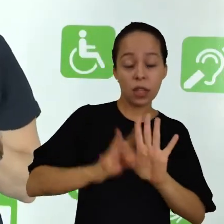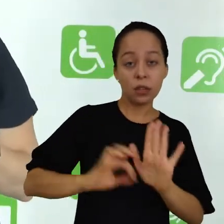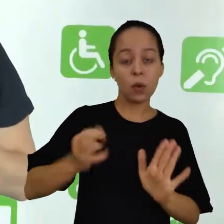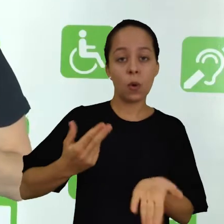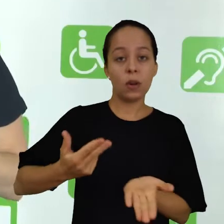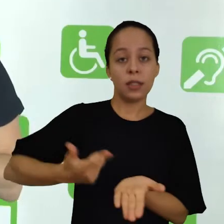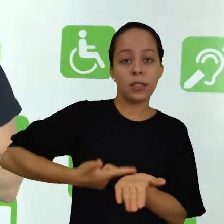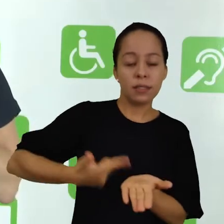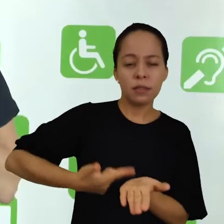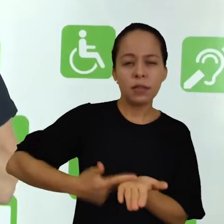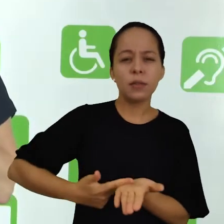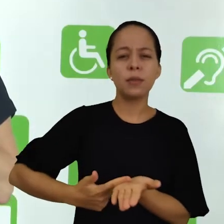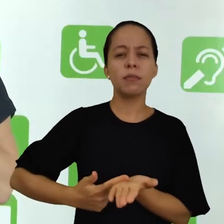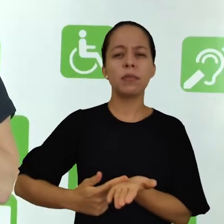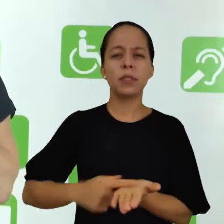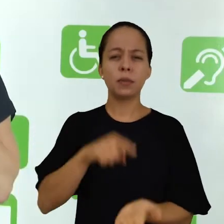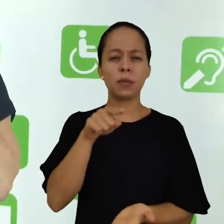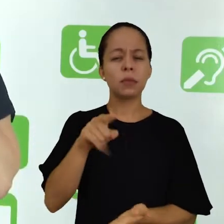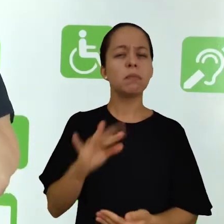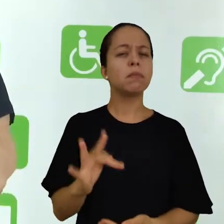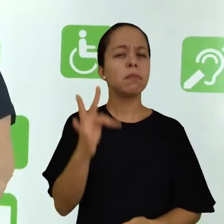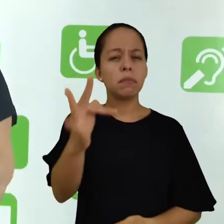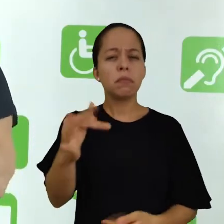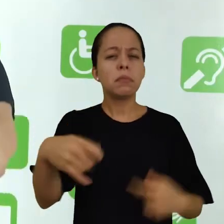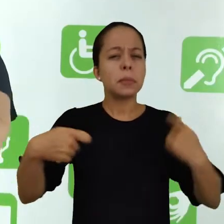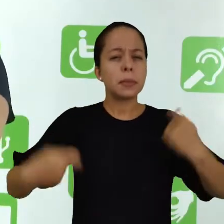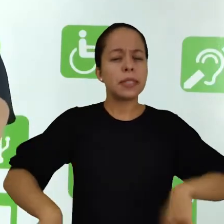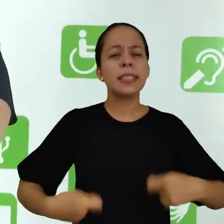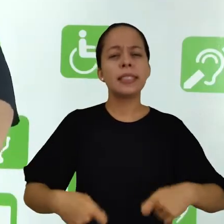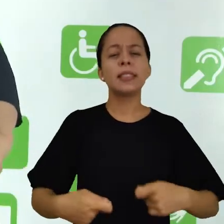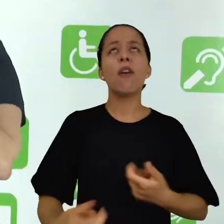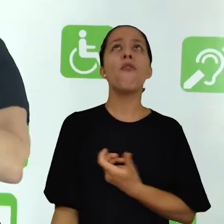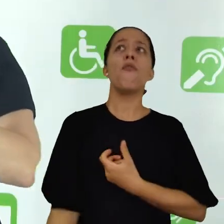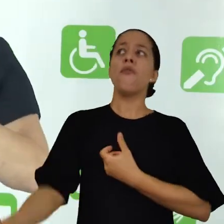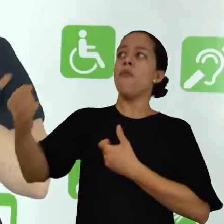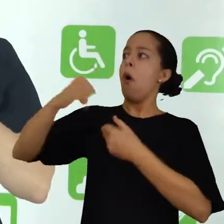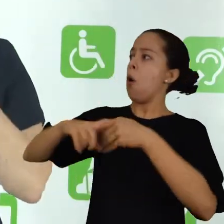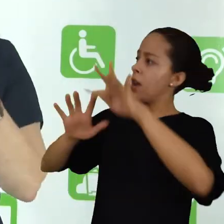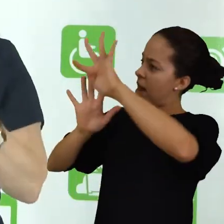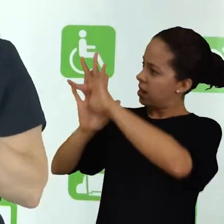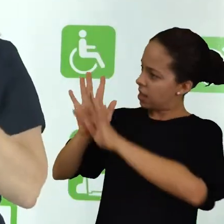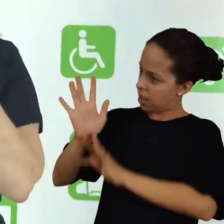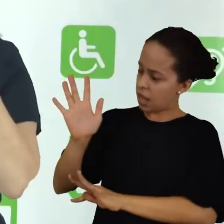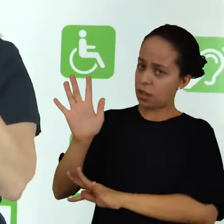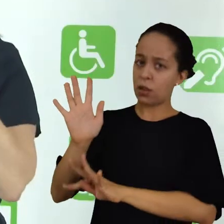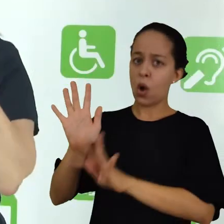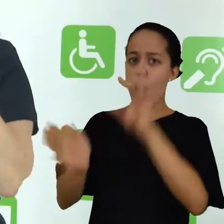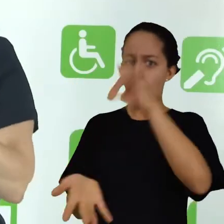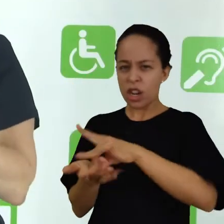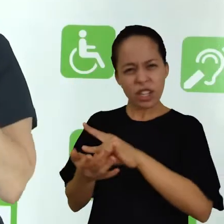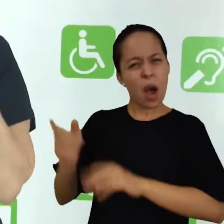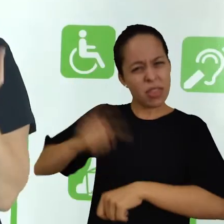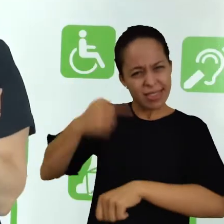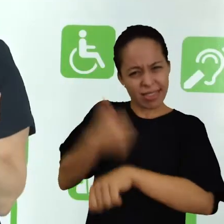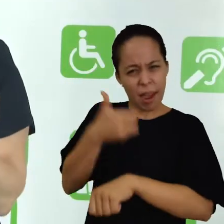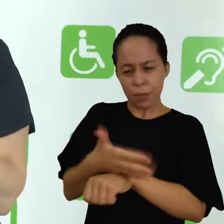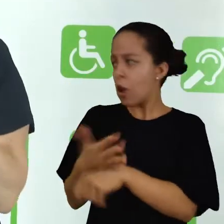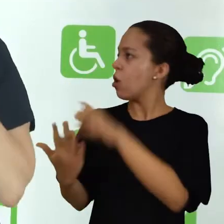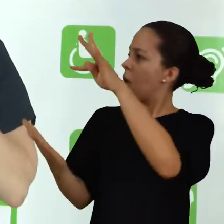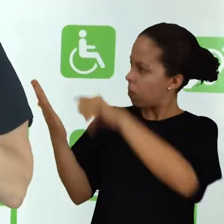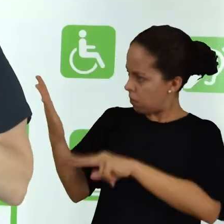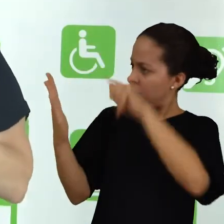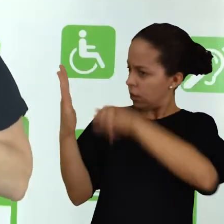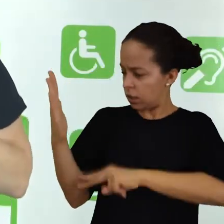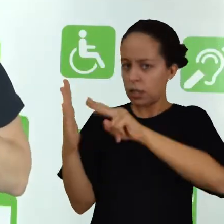livro, você não necessitará posteriormente voltar ao original a todo instante,